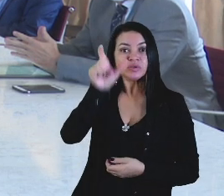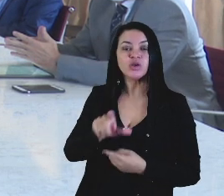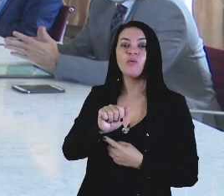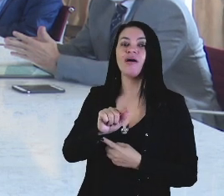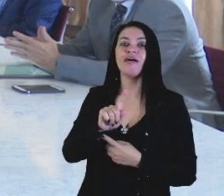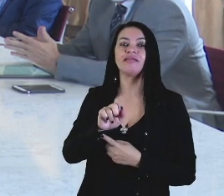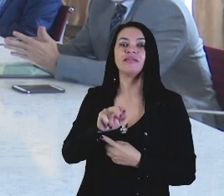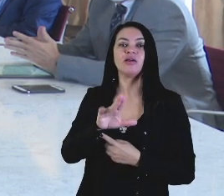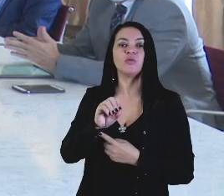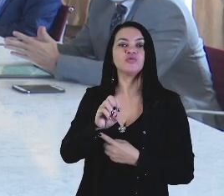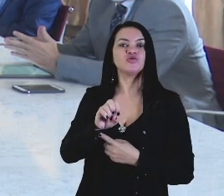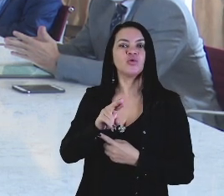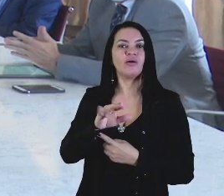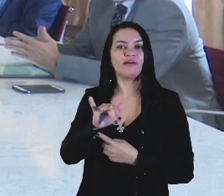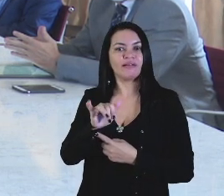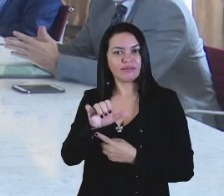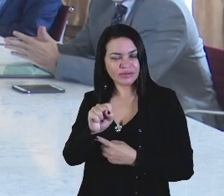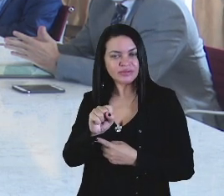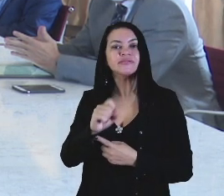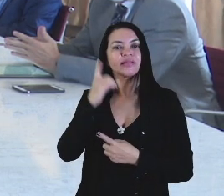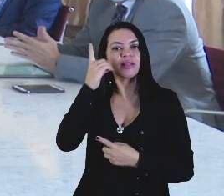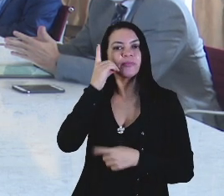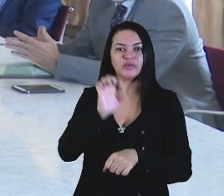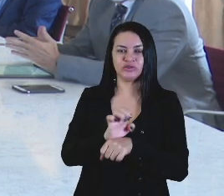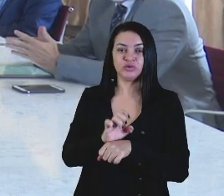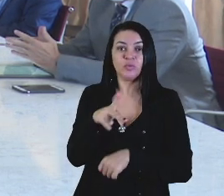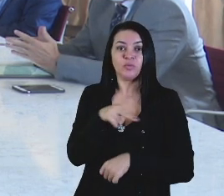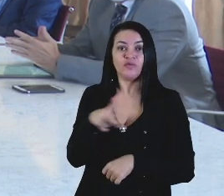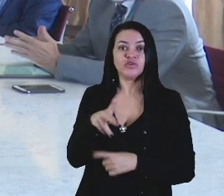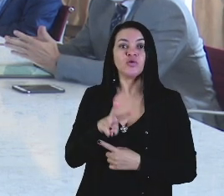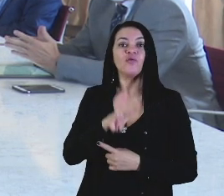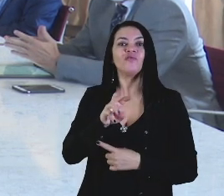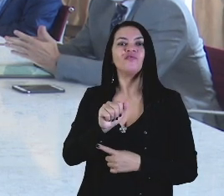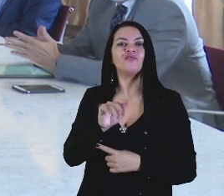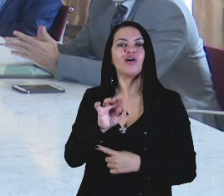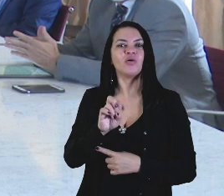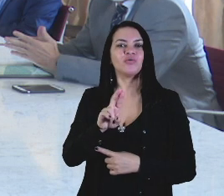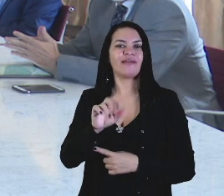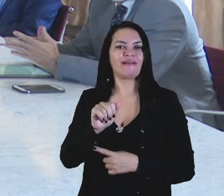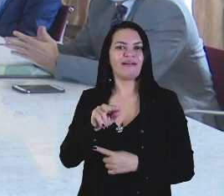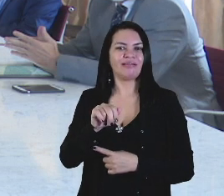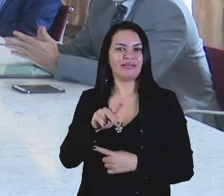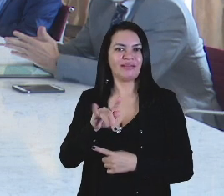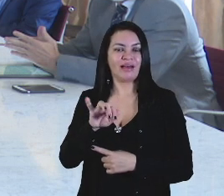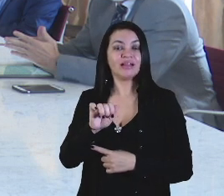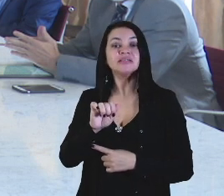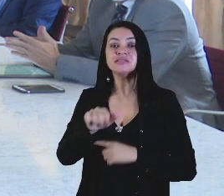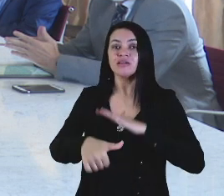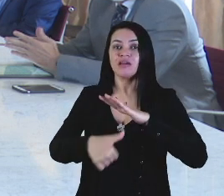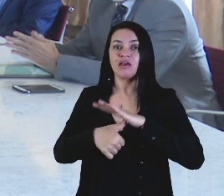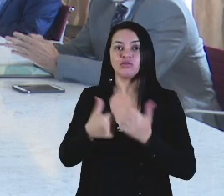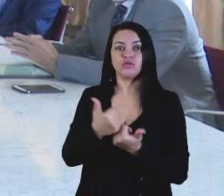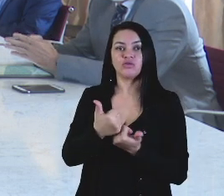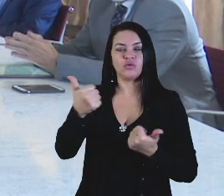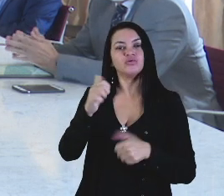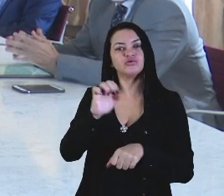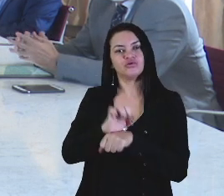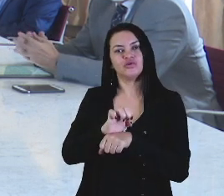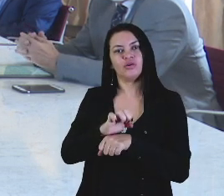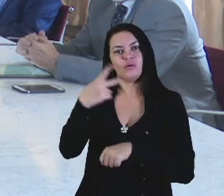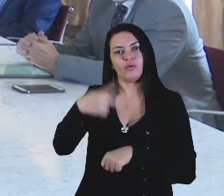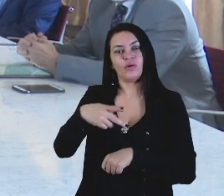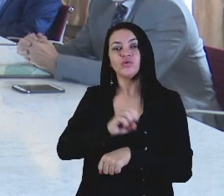Adelmo Soares, deputado estadual, o professor Walter Canales, vice-reitor da Universidade Estadual do Maranhão,